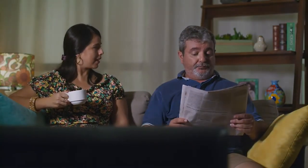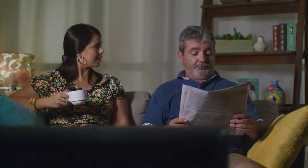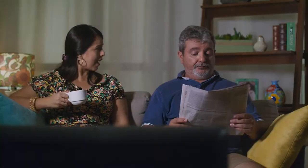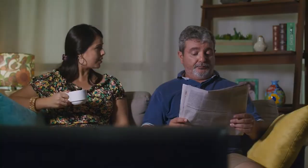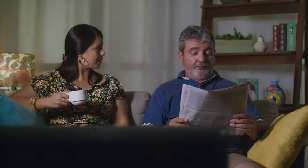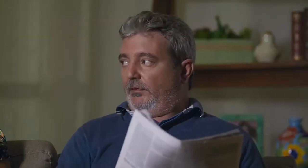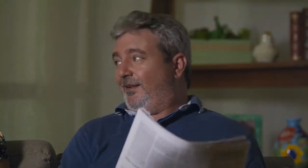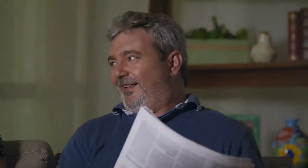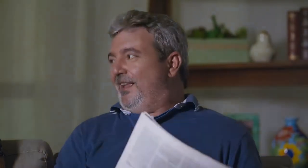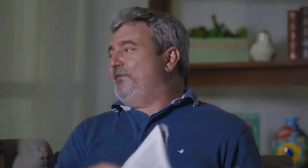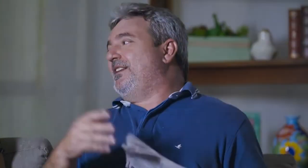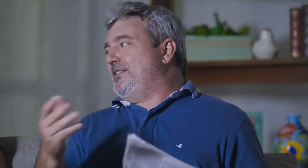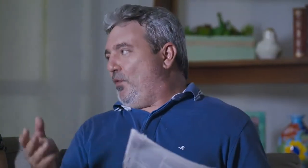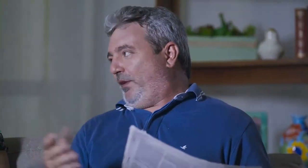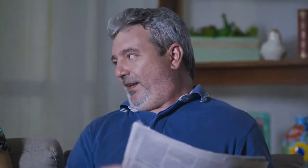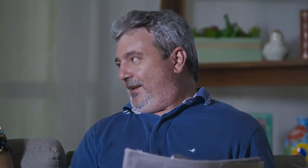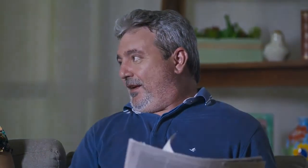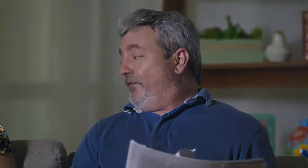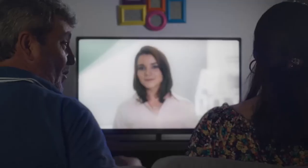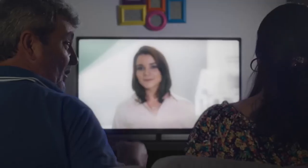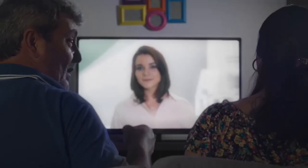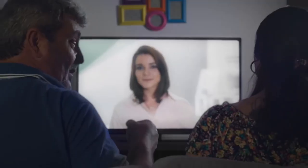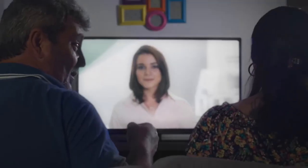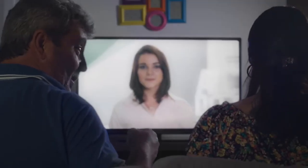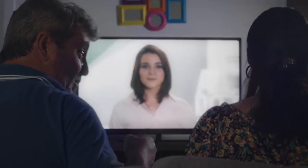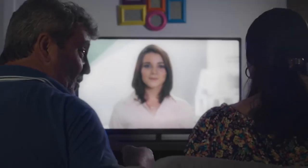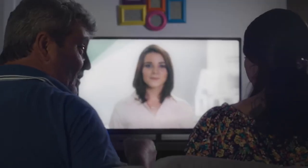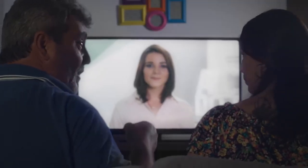E aí?